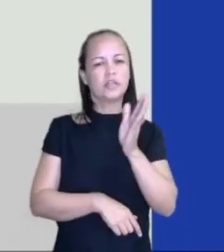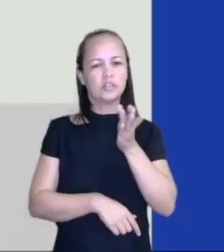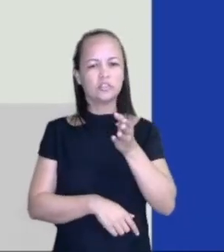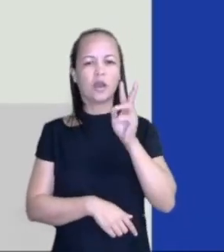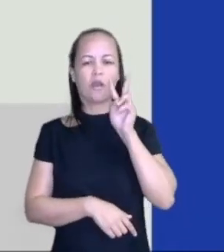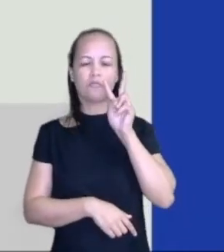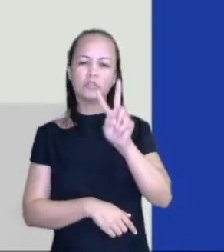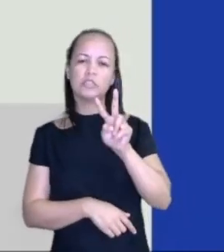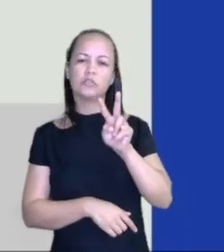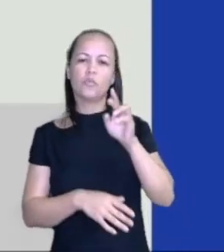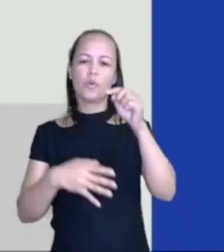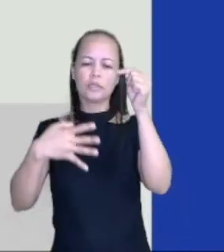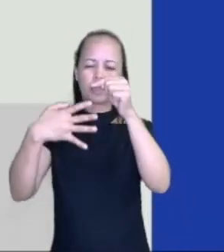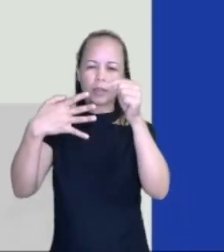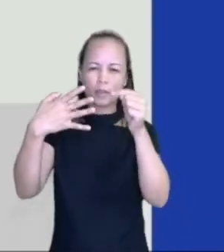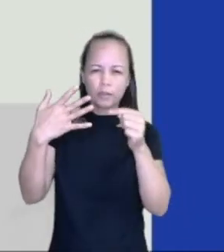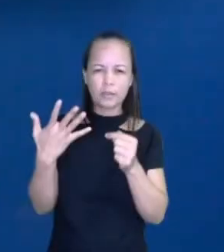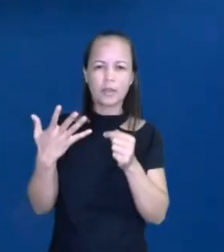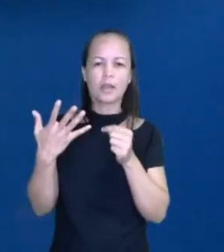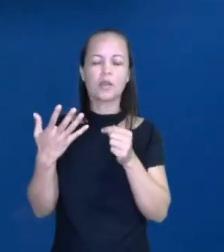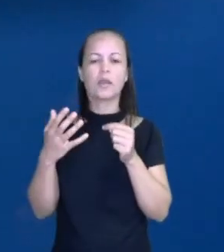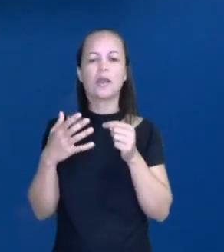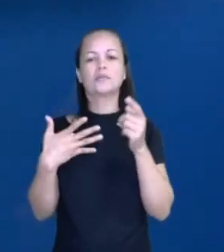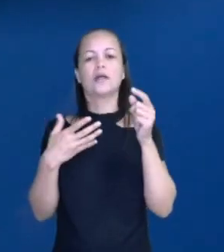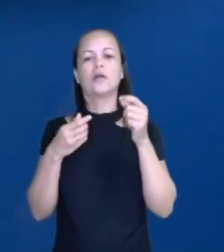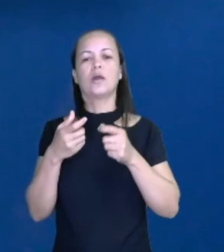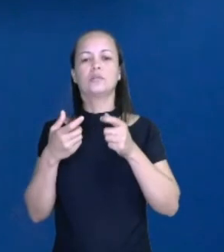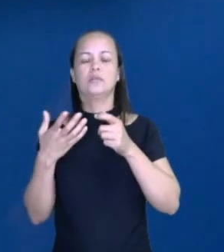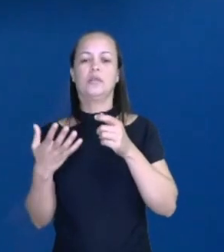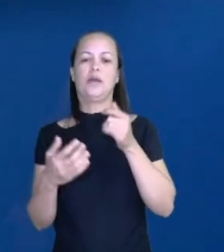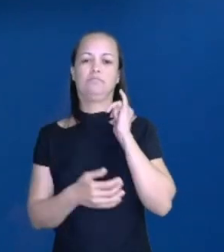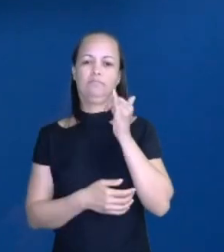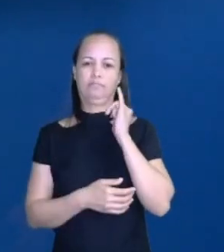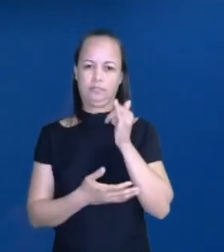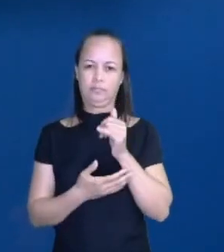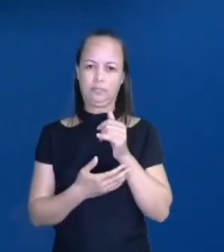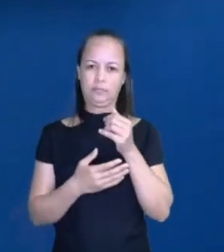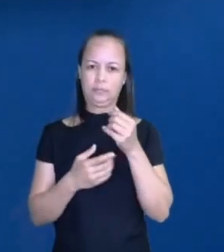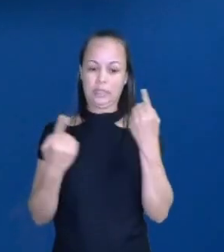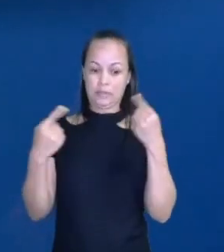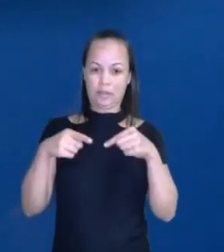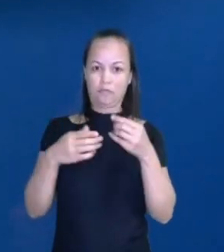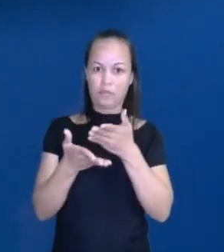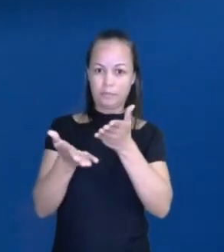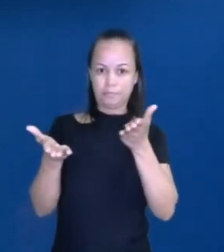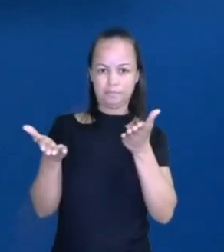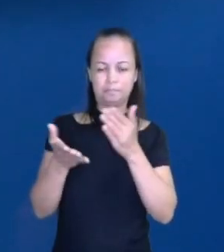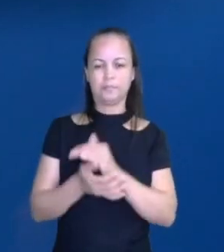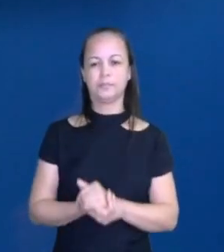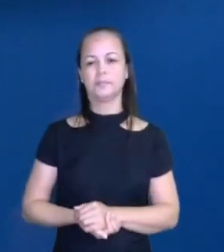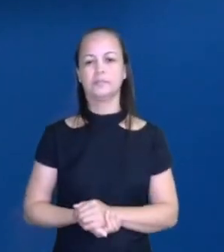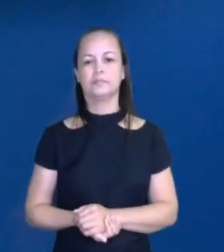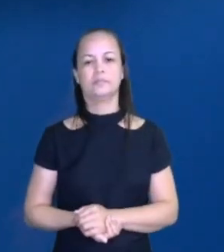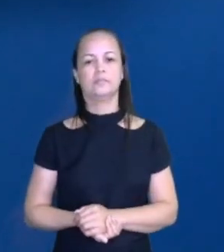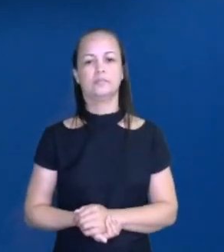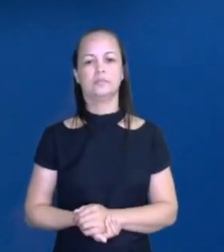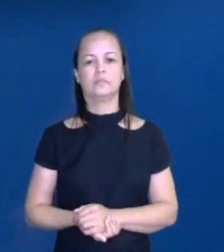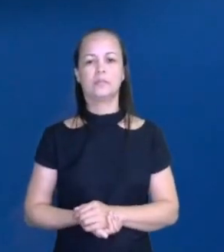identificar cada etapa da narrativa. Desafio passado? Bom,